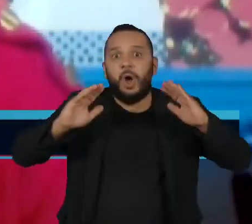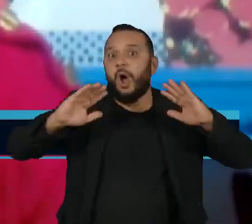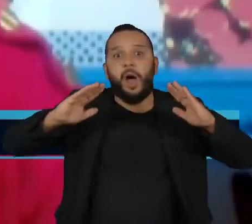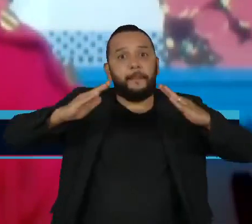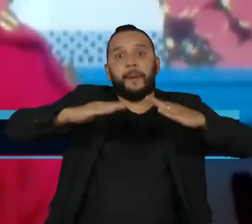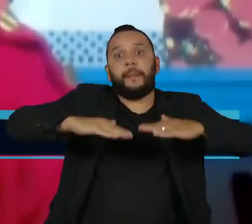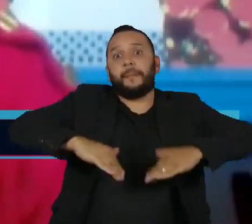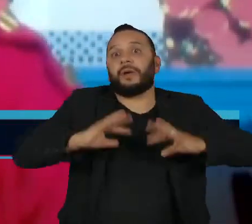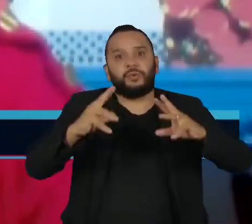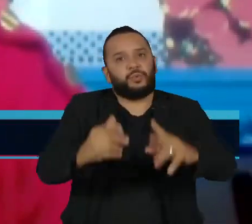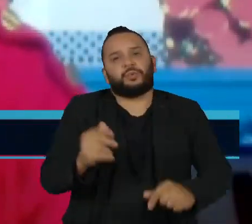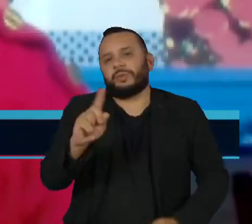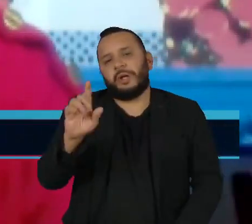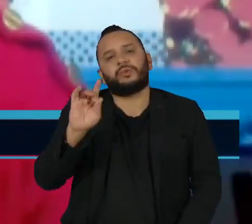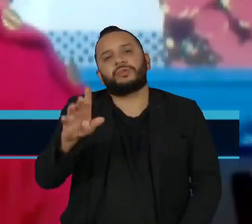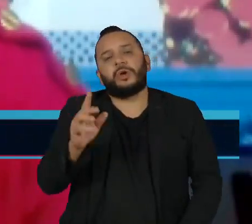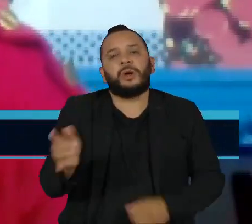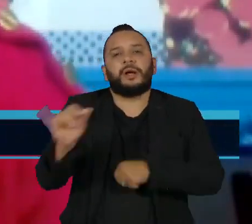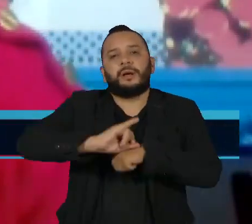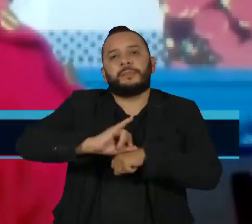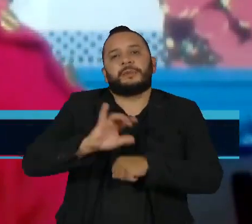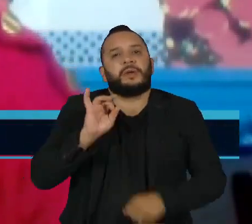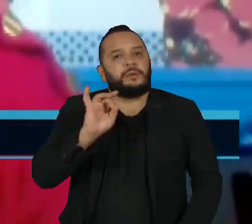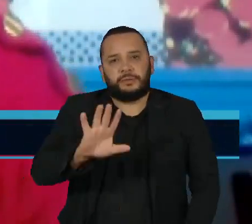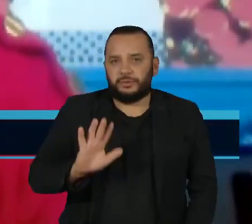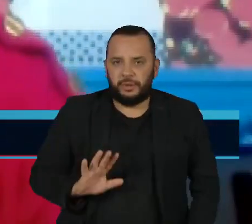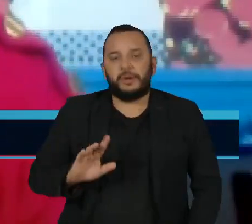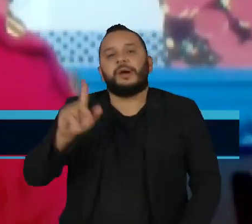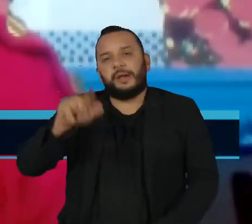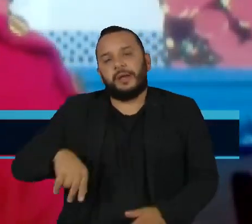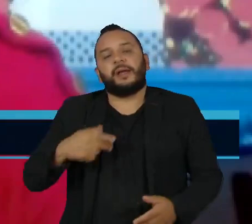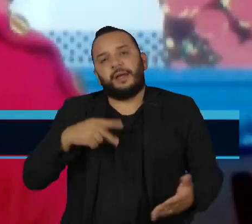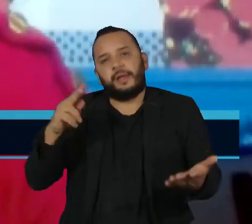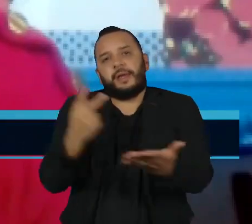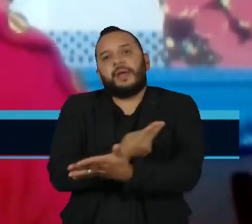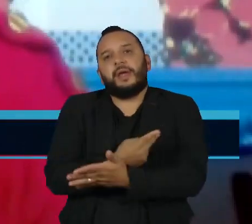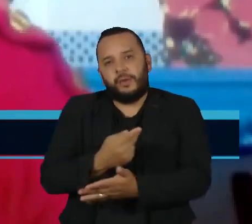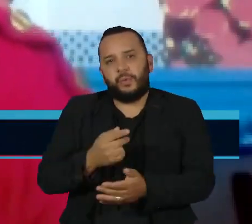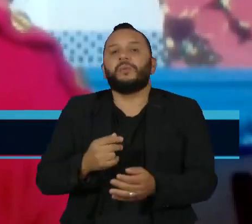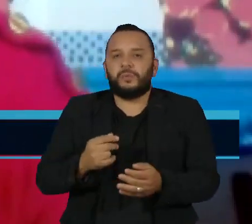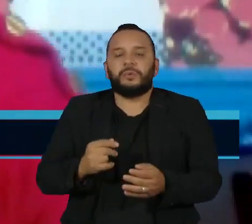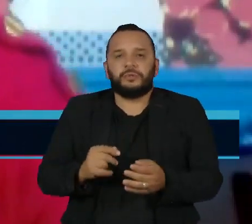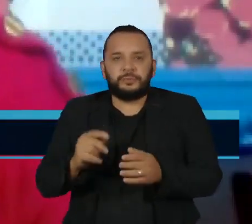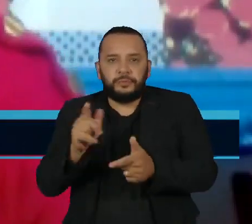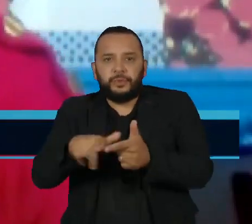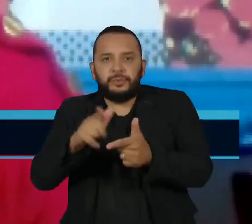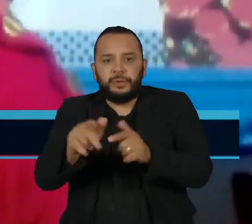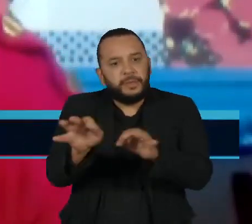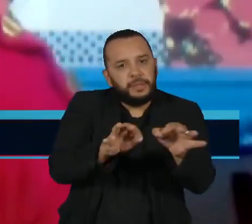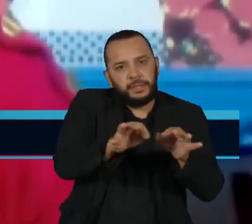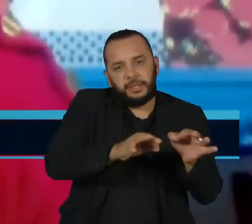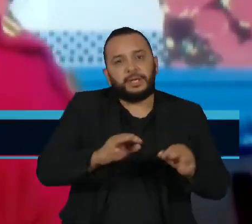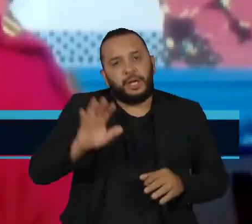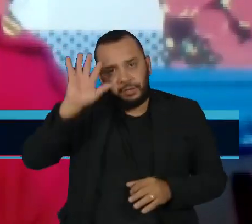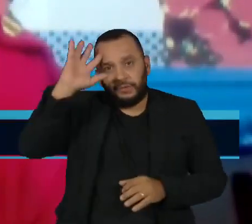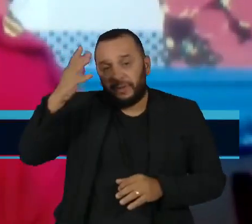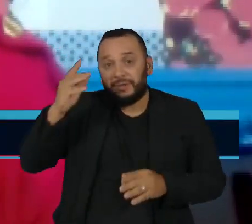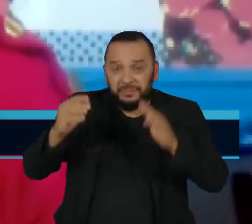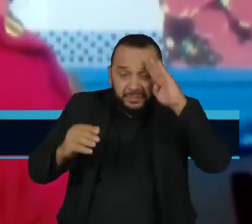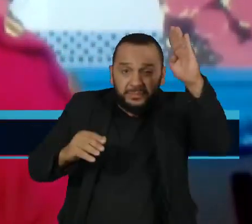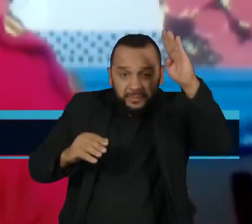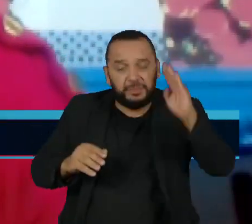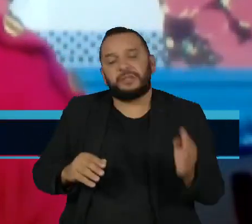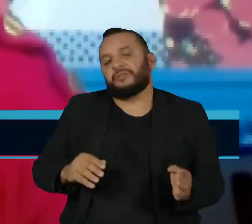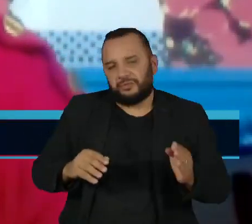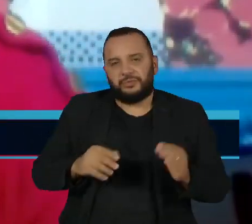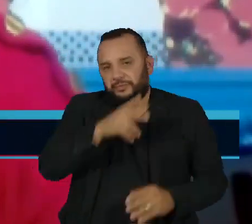Não é bem assim. Então, é um erro de gerenciamento de crise, principalmente do prefeito da capital. Então, acho que,